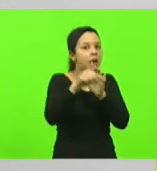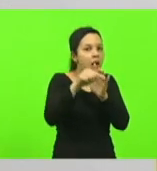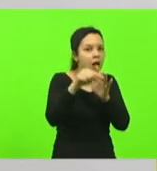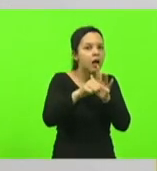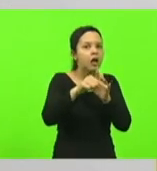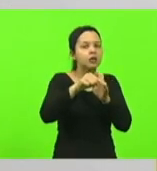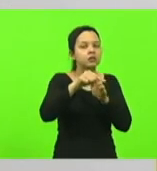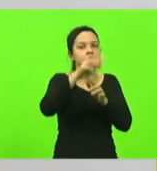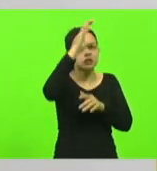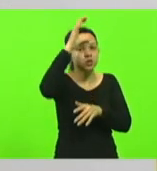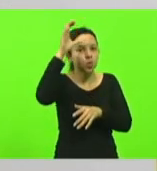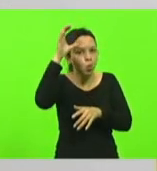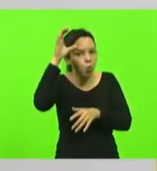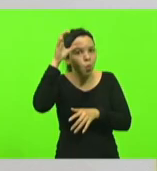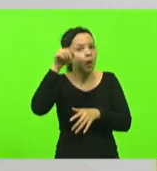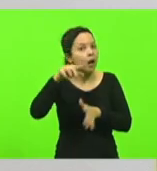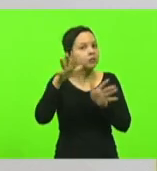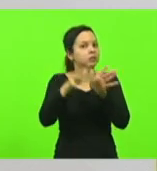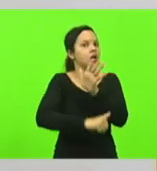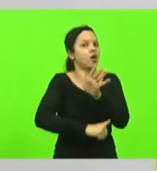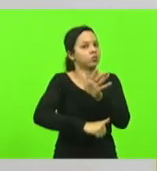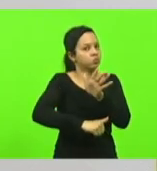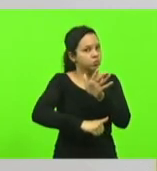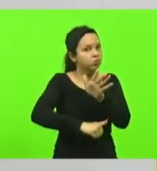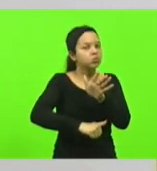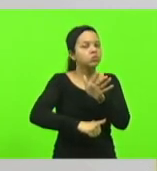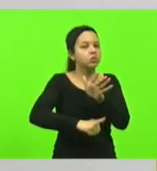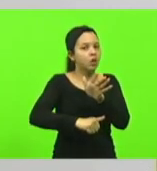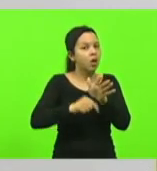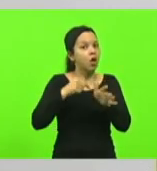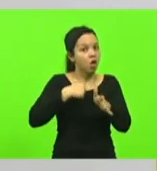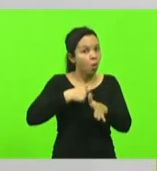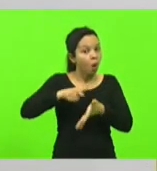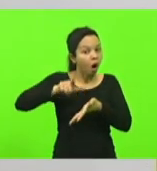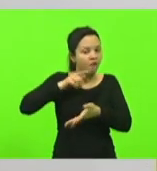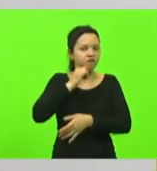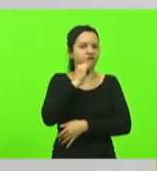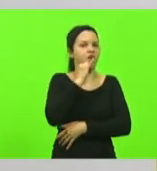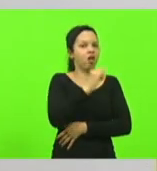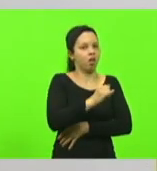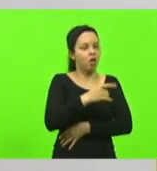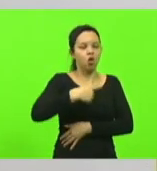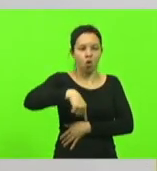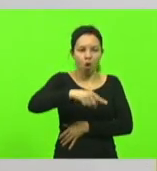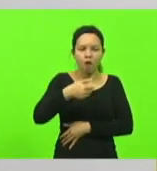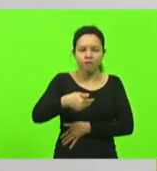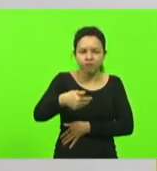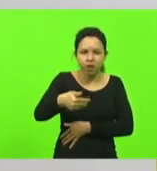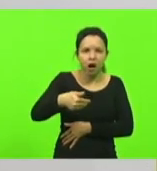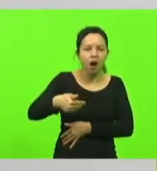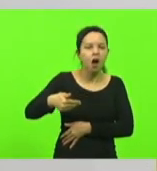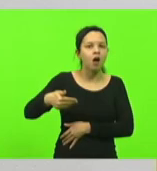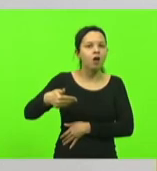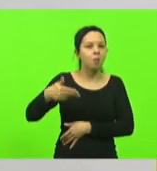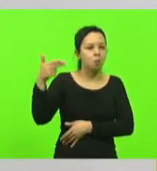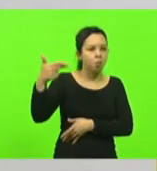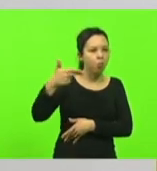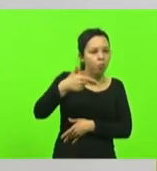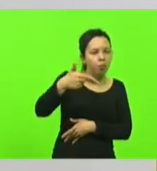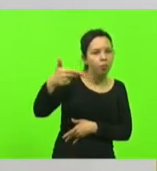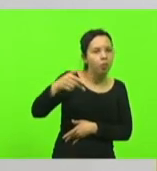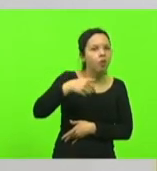batalhão em batalhão. Olha, nós vamos ser ali alvo do novo cangaço. Deus me livre e guarde